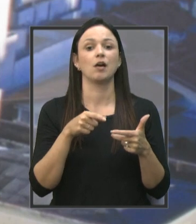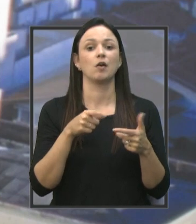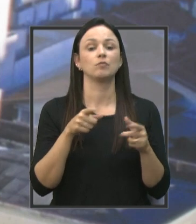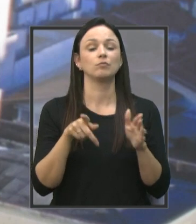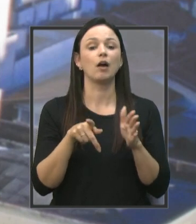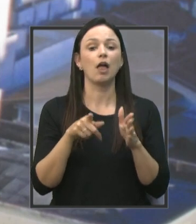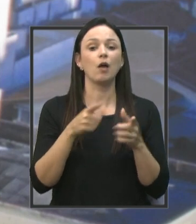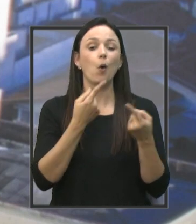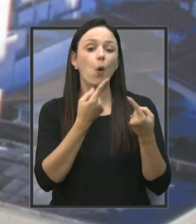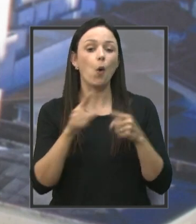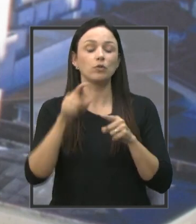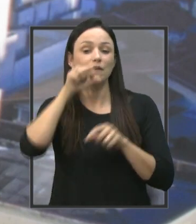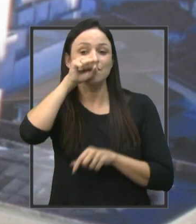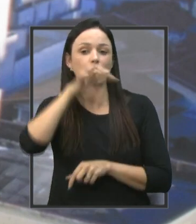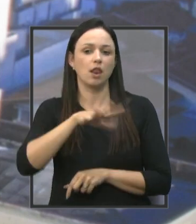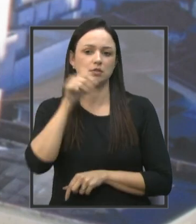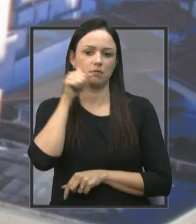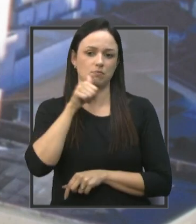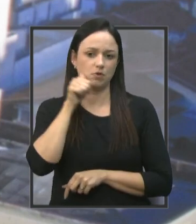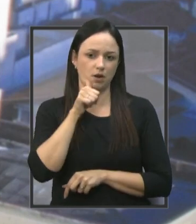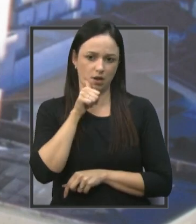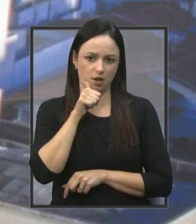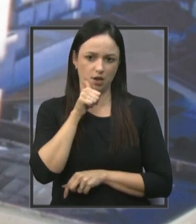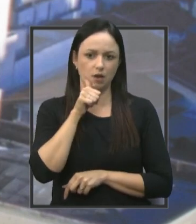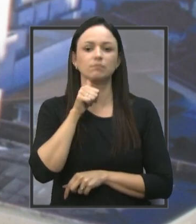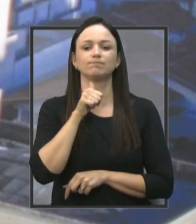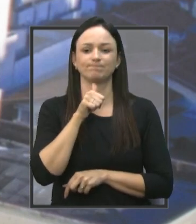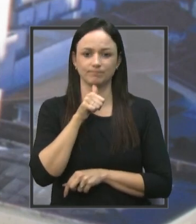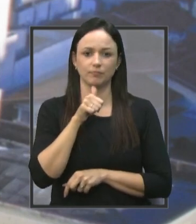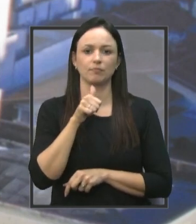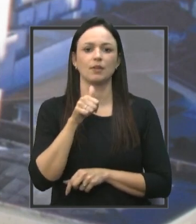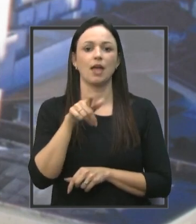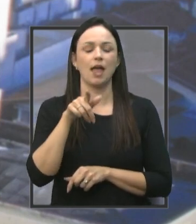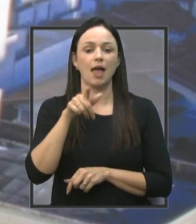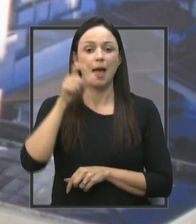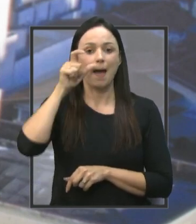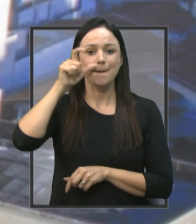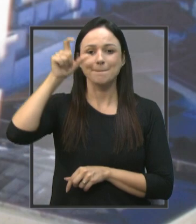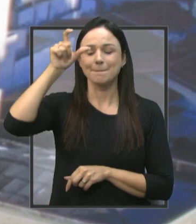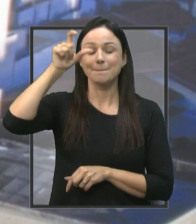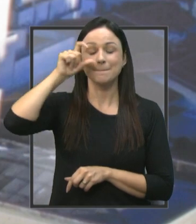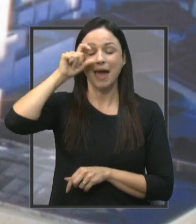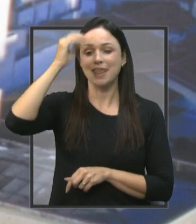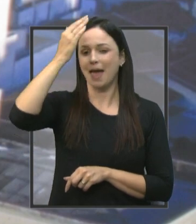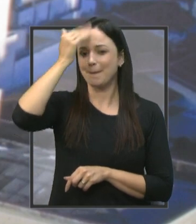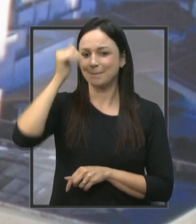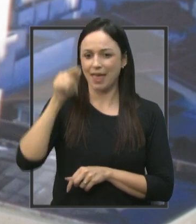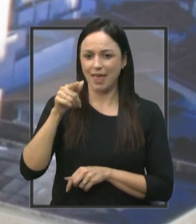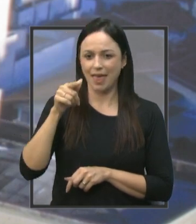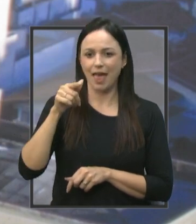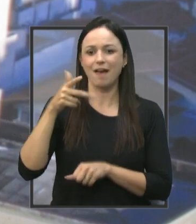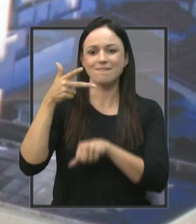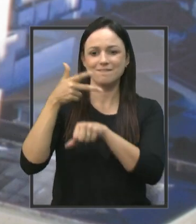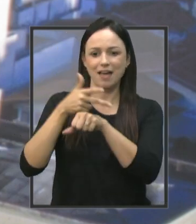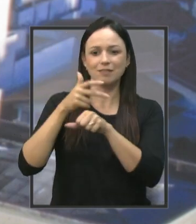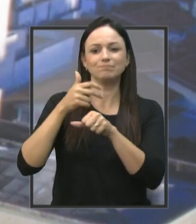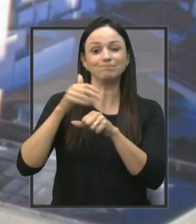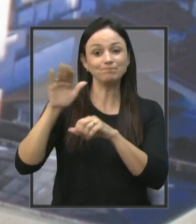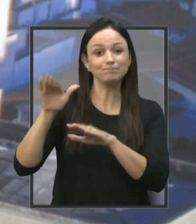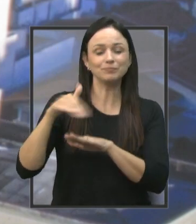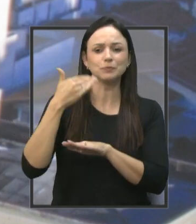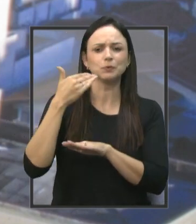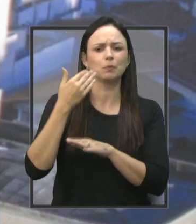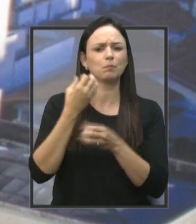contra a mulher. E a mensagem que a Maria da Penha nos enviou, sem dúvida alguma, foi muito